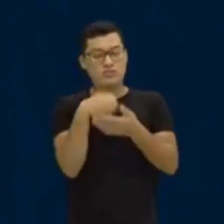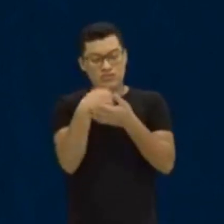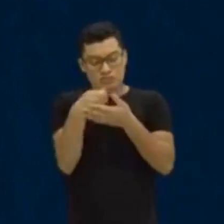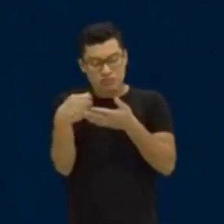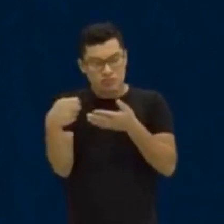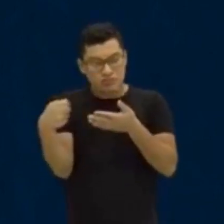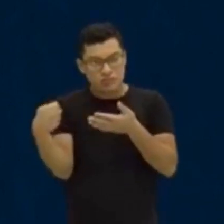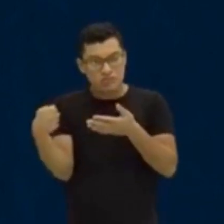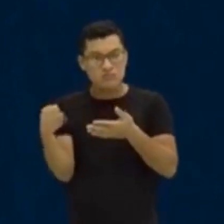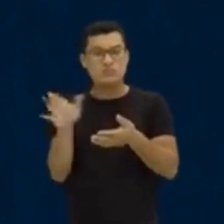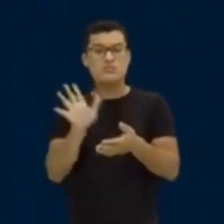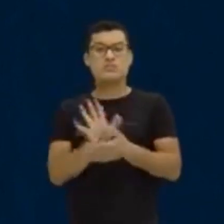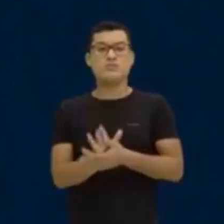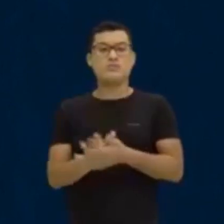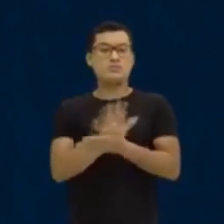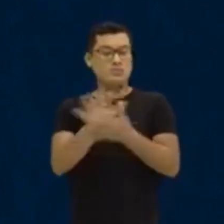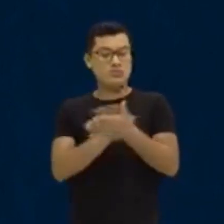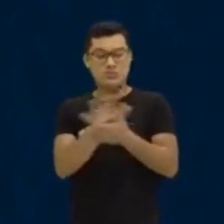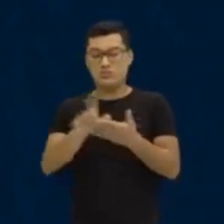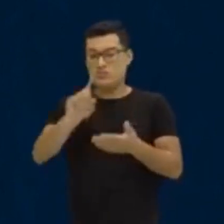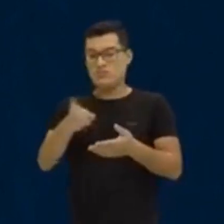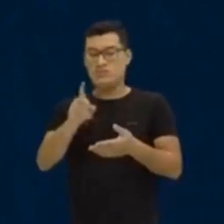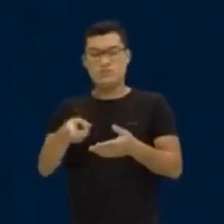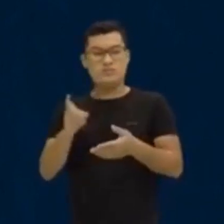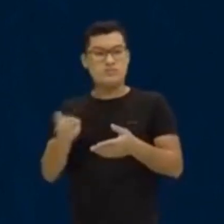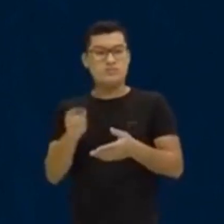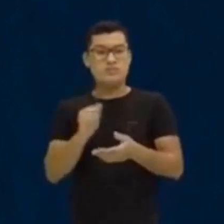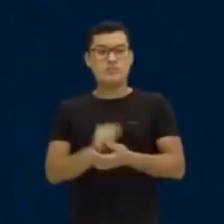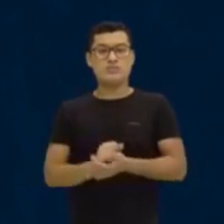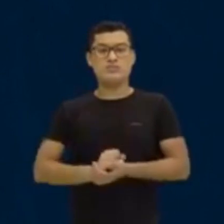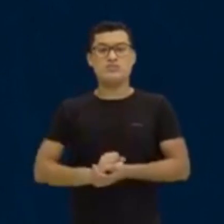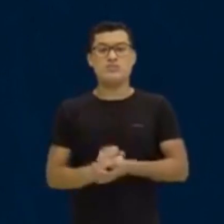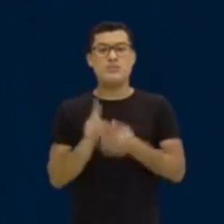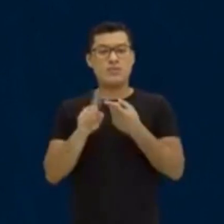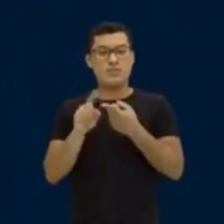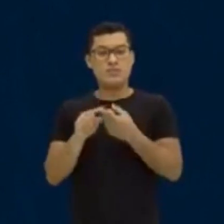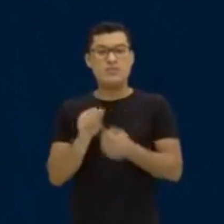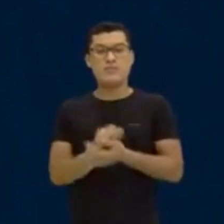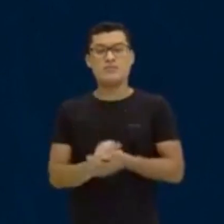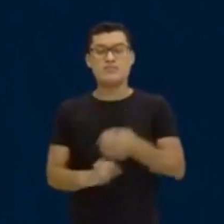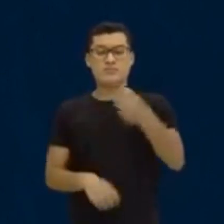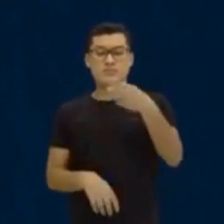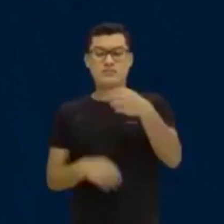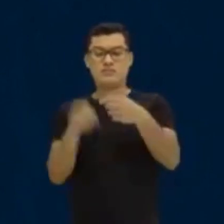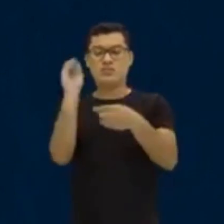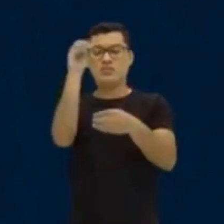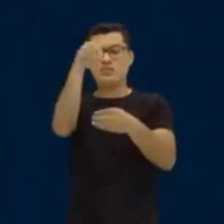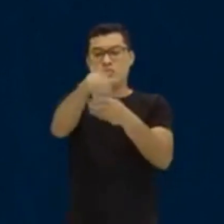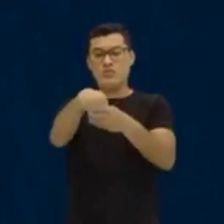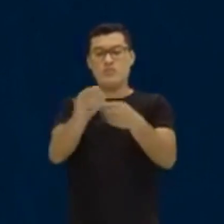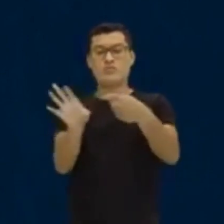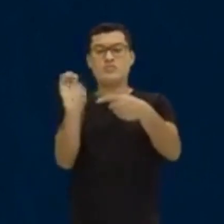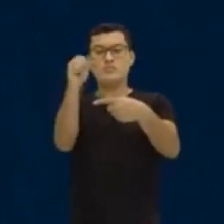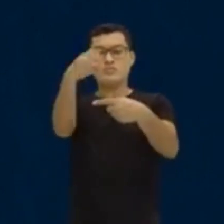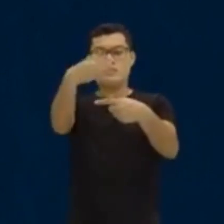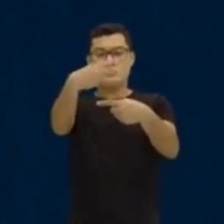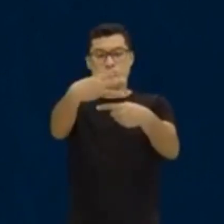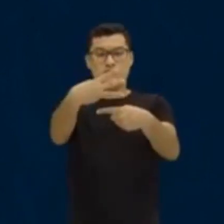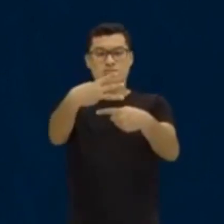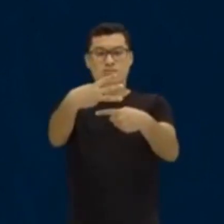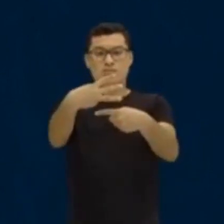Vou escrever o número sem a vírgula. 0, 0, 0, 3. É a mesma coisa aqui? 3. Coloco um 1.